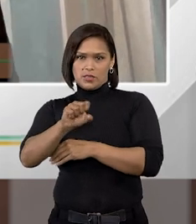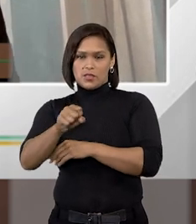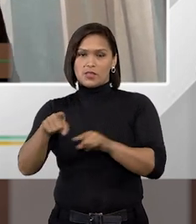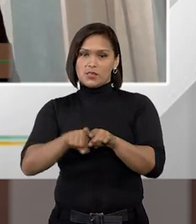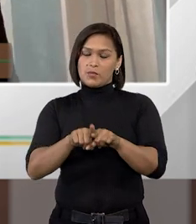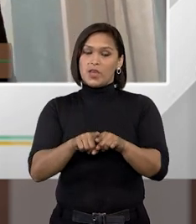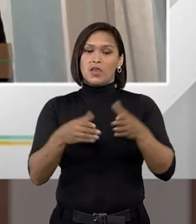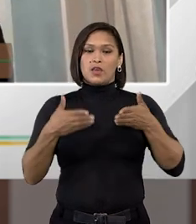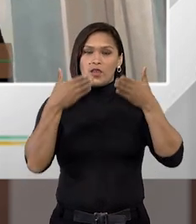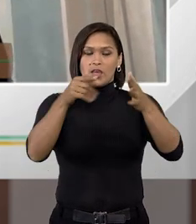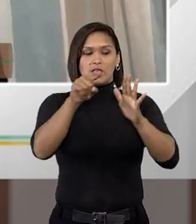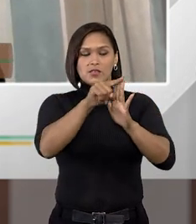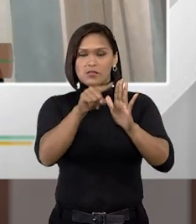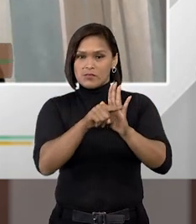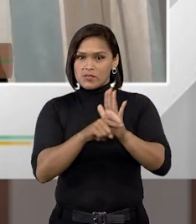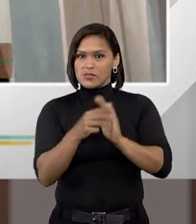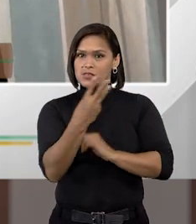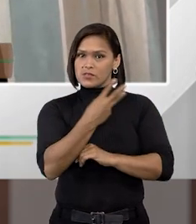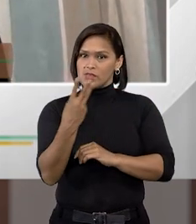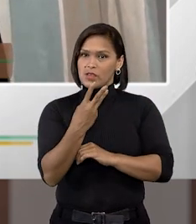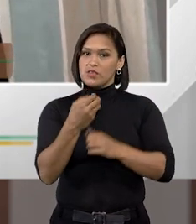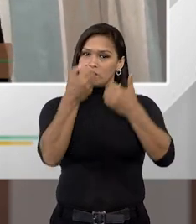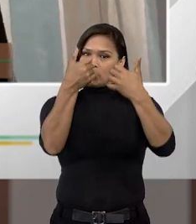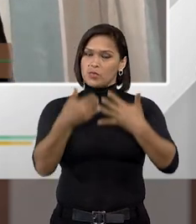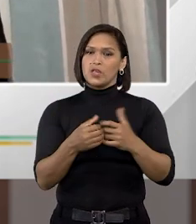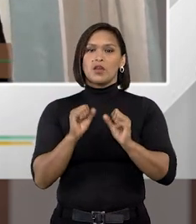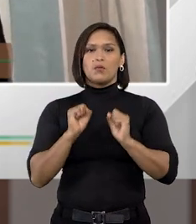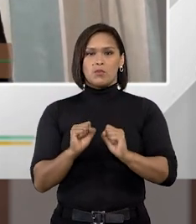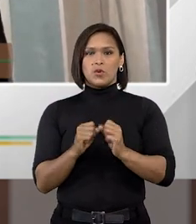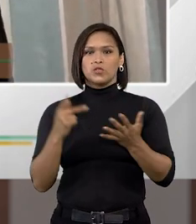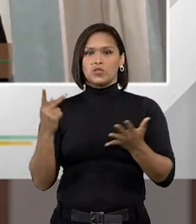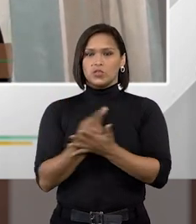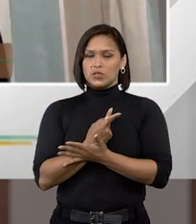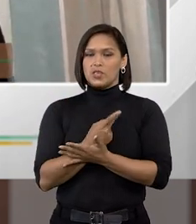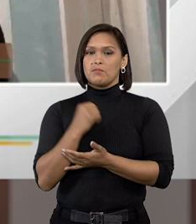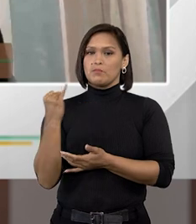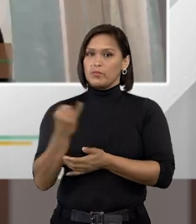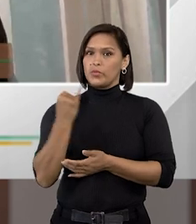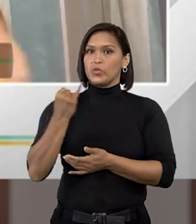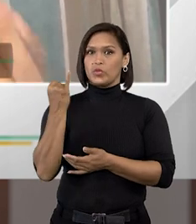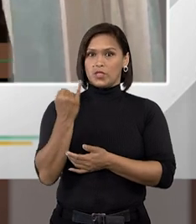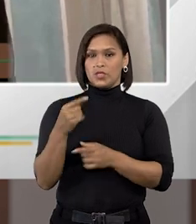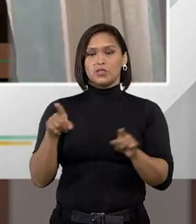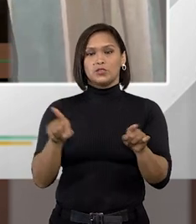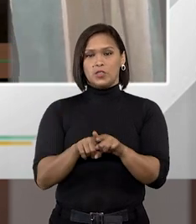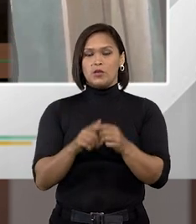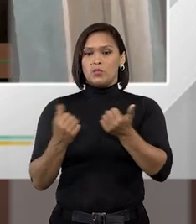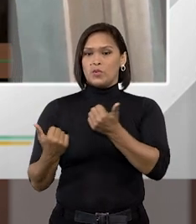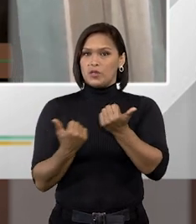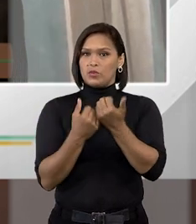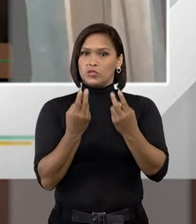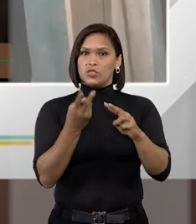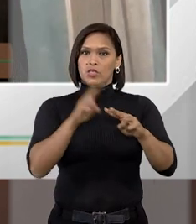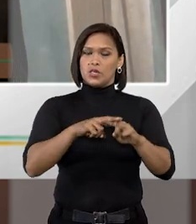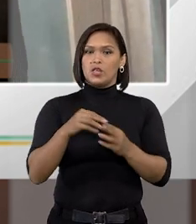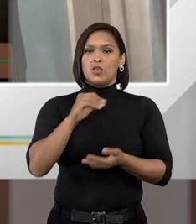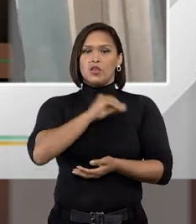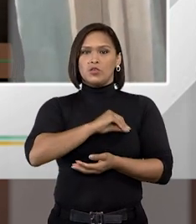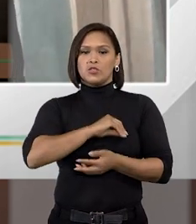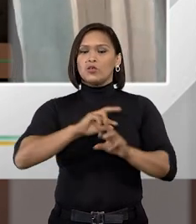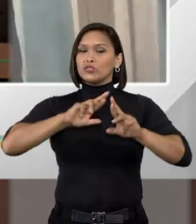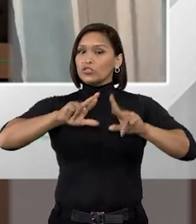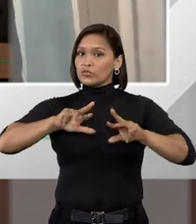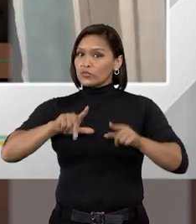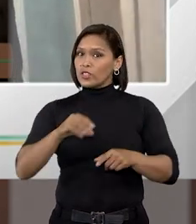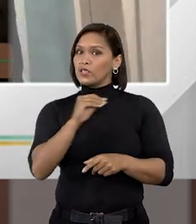objetiva, esses três requisitos que a gente acaba de mencionar são os requisitos inerentes para o auxílio-recusão que não se confunde com esse